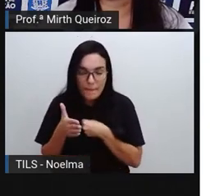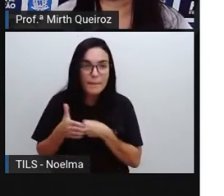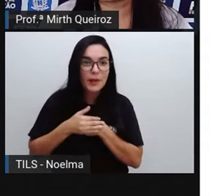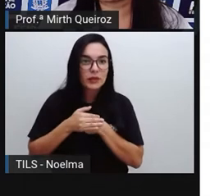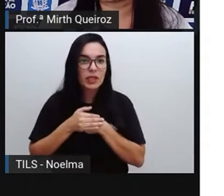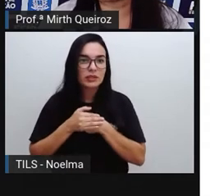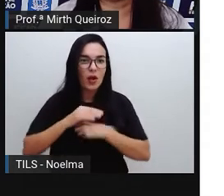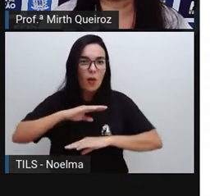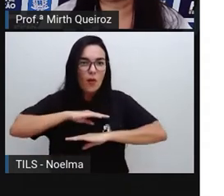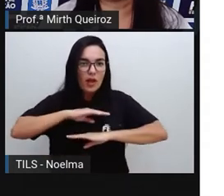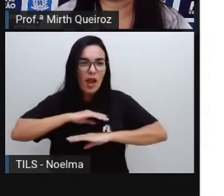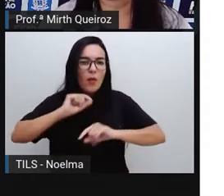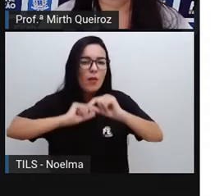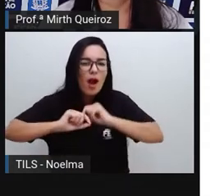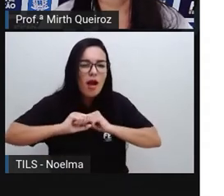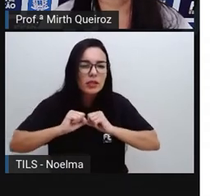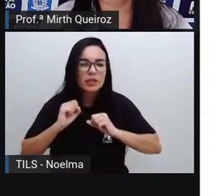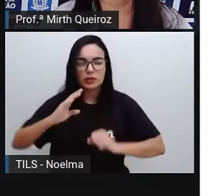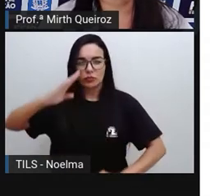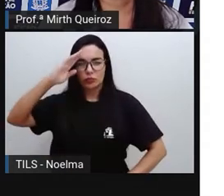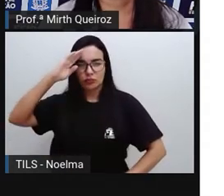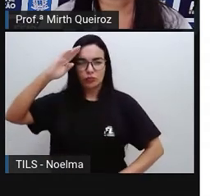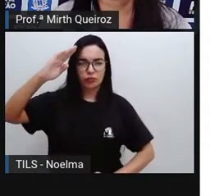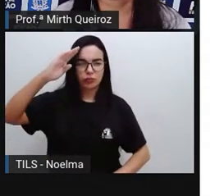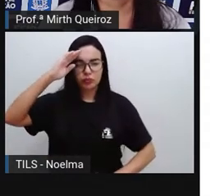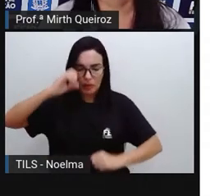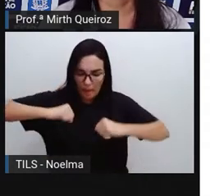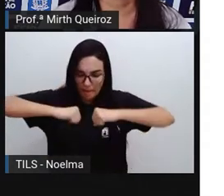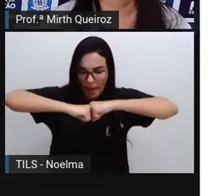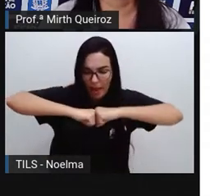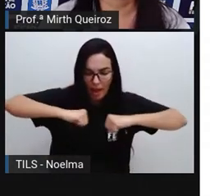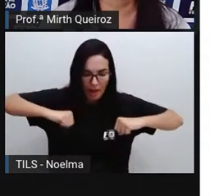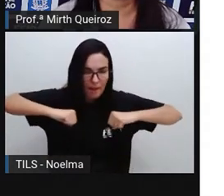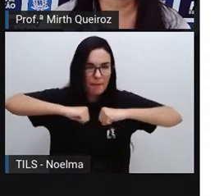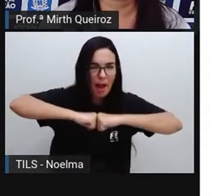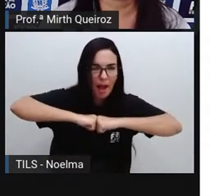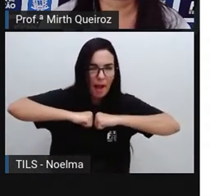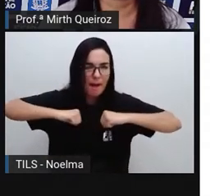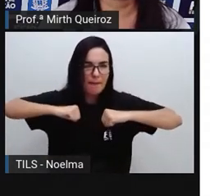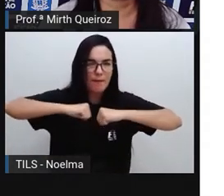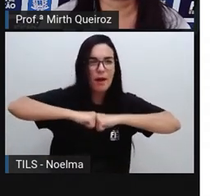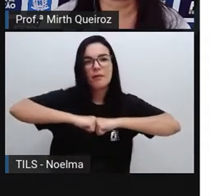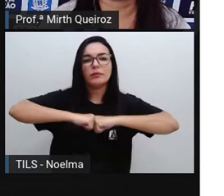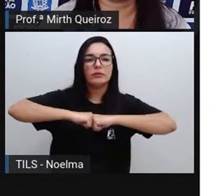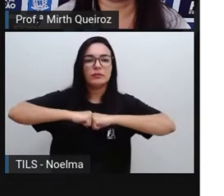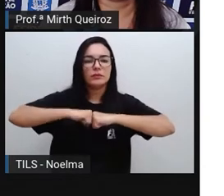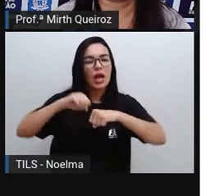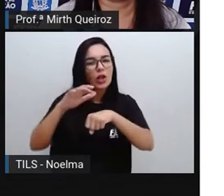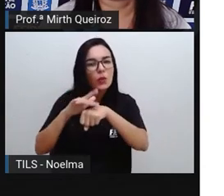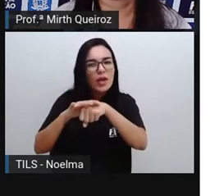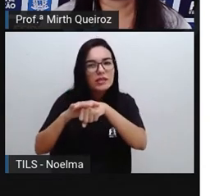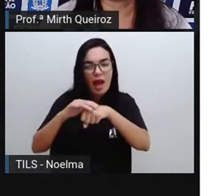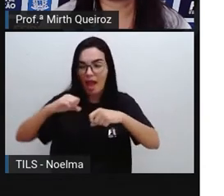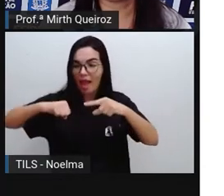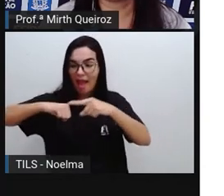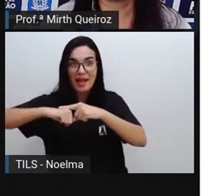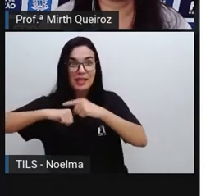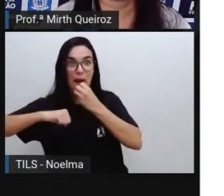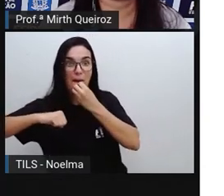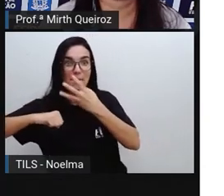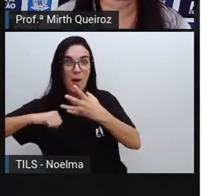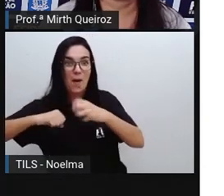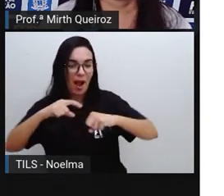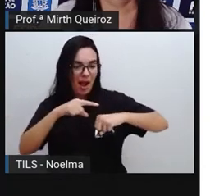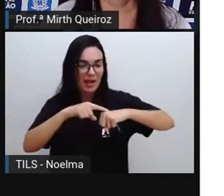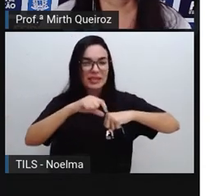né? Que são os guerreirinhos ali contra esses organismos causadores de doença, né? É o nosso sistema de